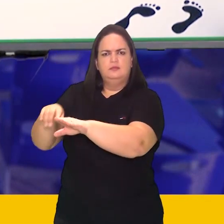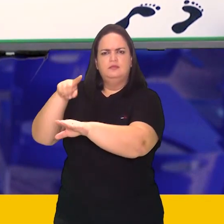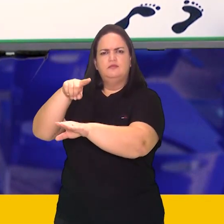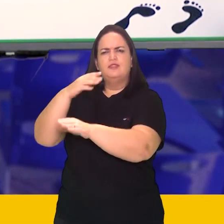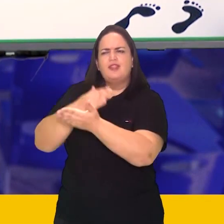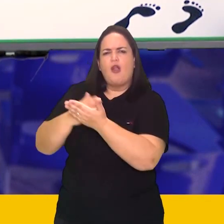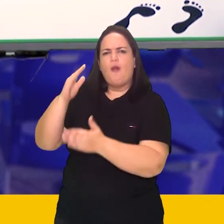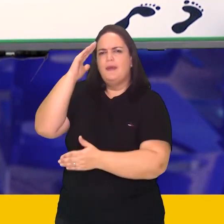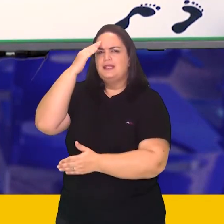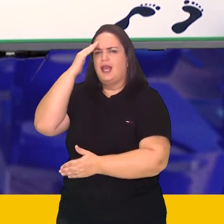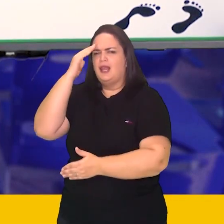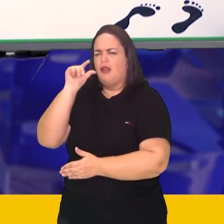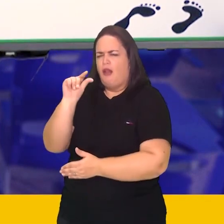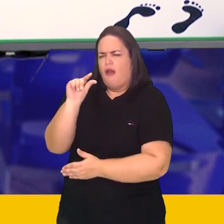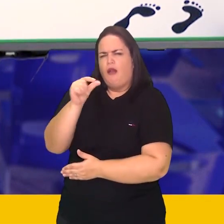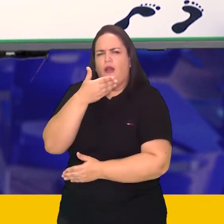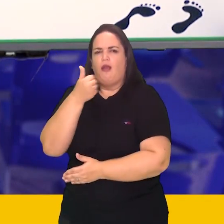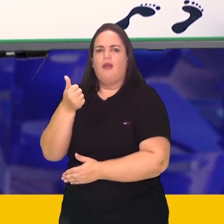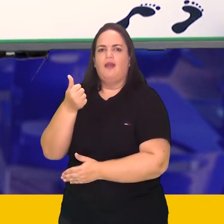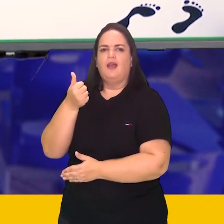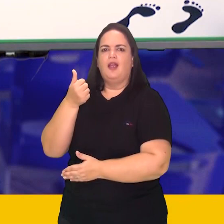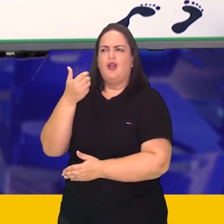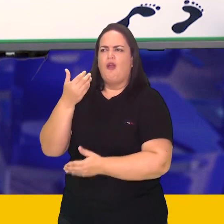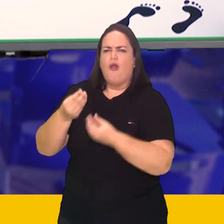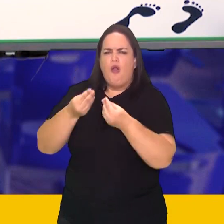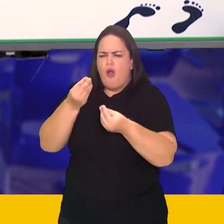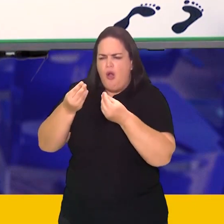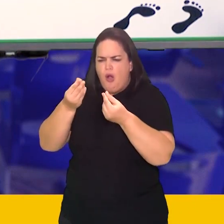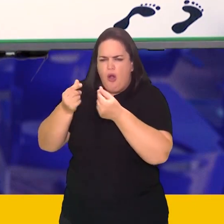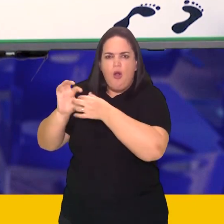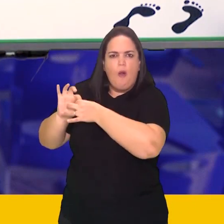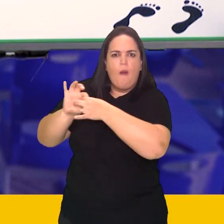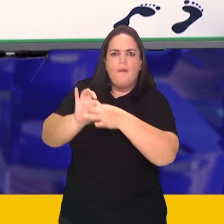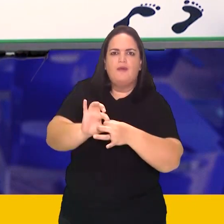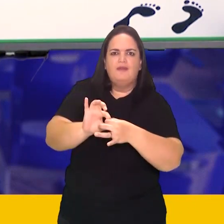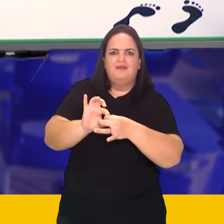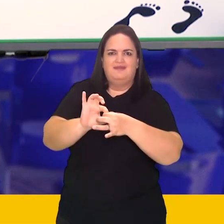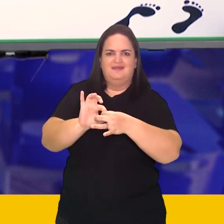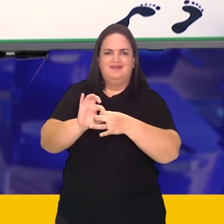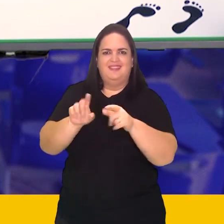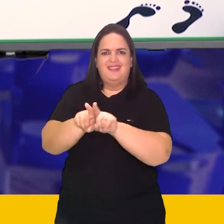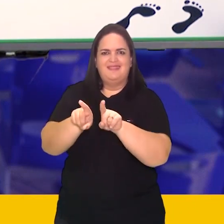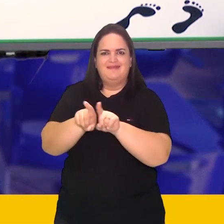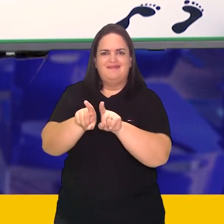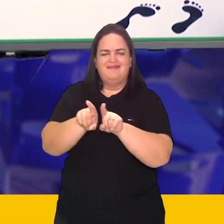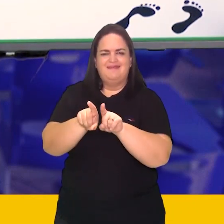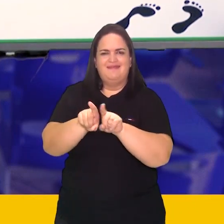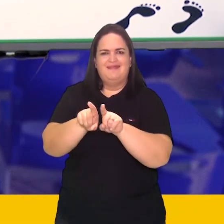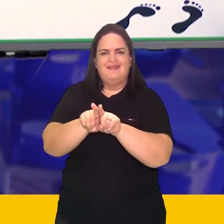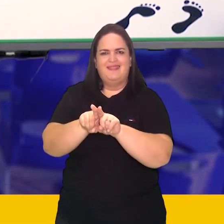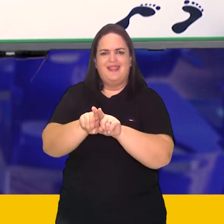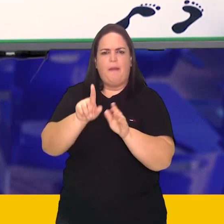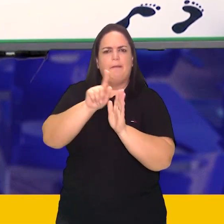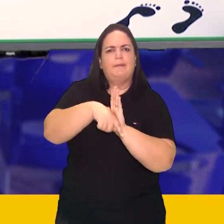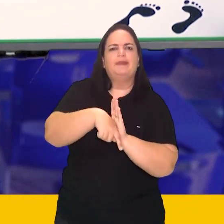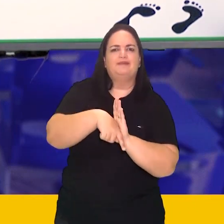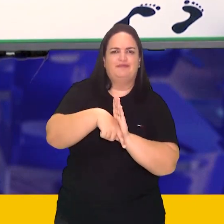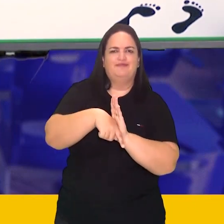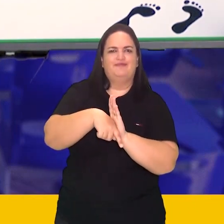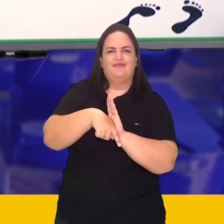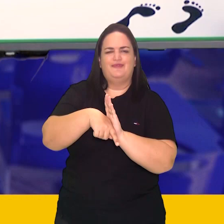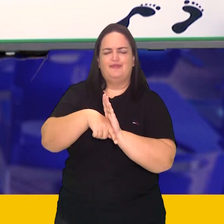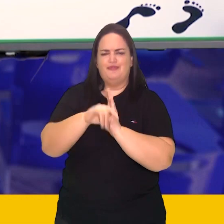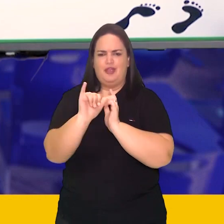melhor o contexto de produção, tanto desse conto, quanto do gênero narrativa de enigma em si.